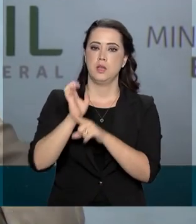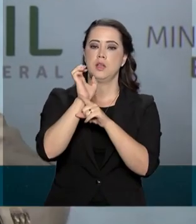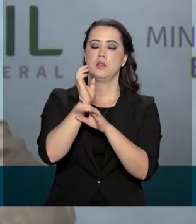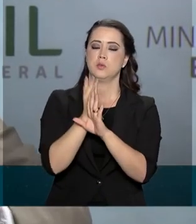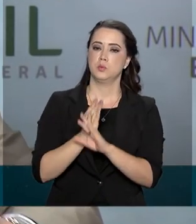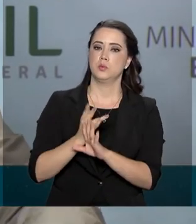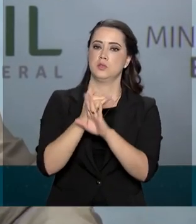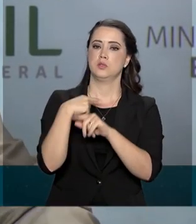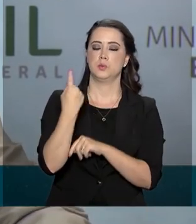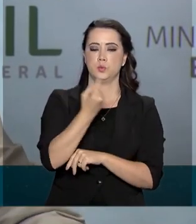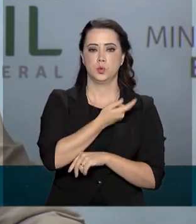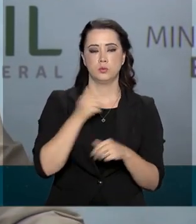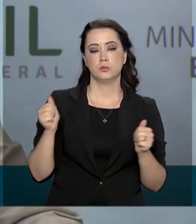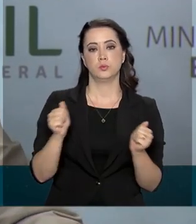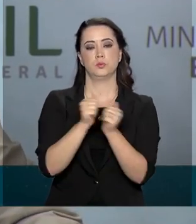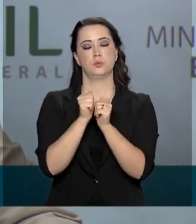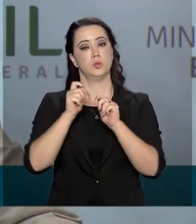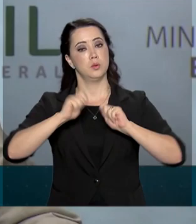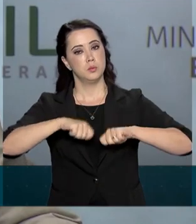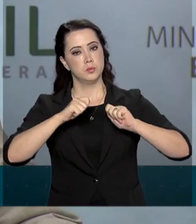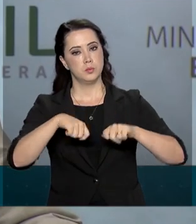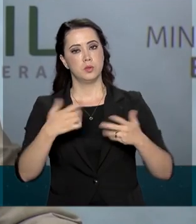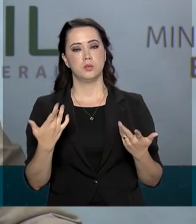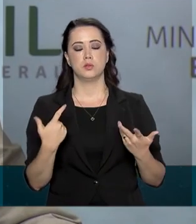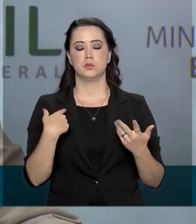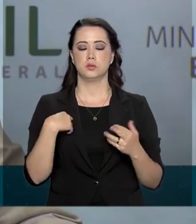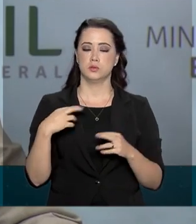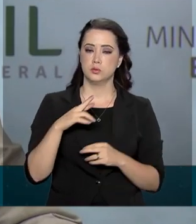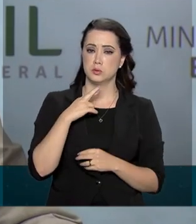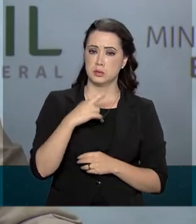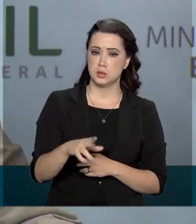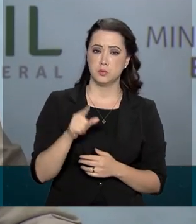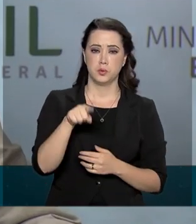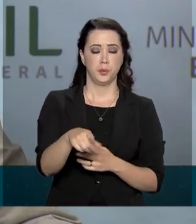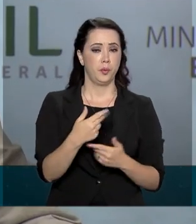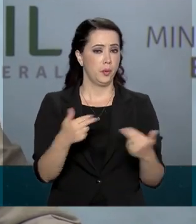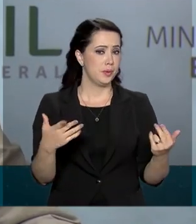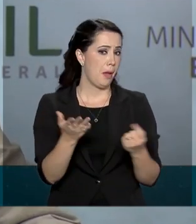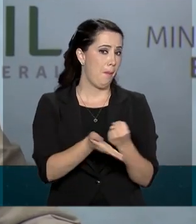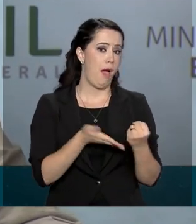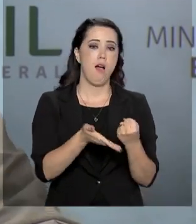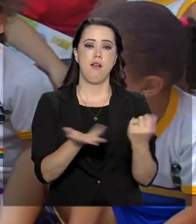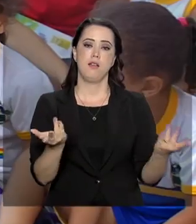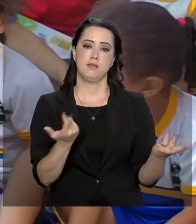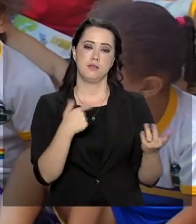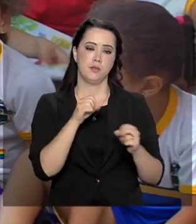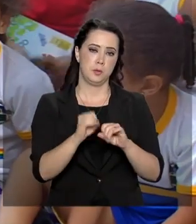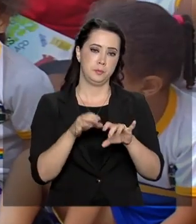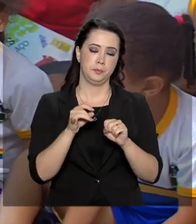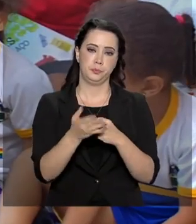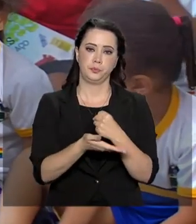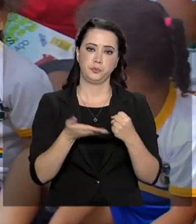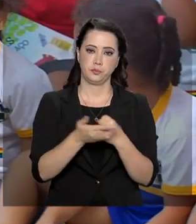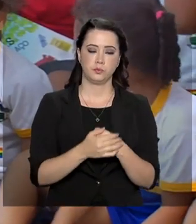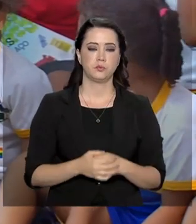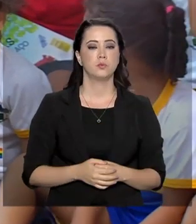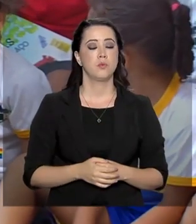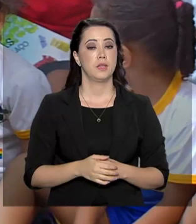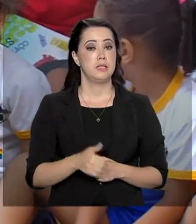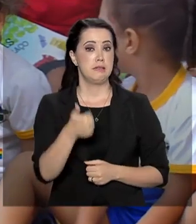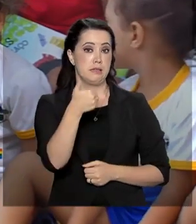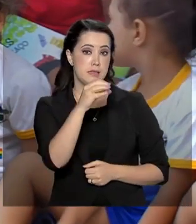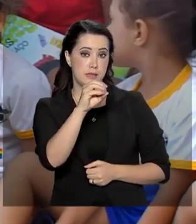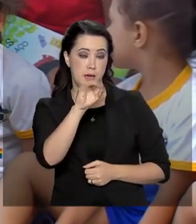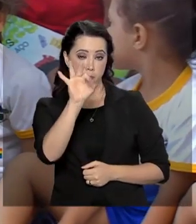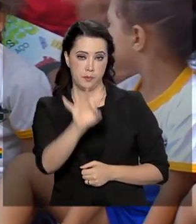brasileiros juntos, para resolver uma coisa que é necessária, que é básica, que é primária, que é a educação fundamental. Para incluir 100% das